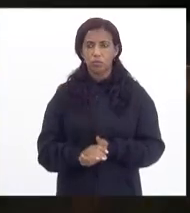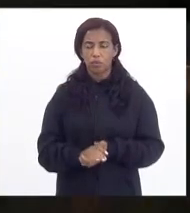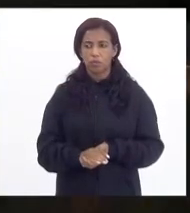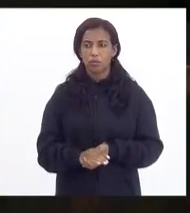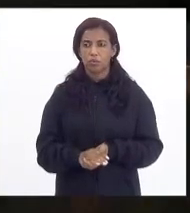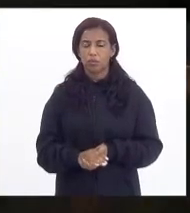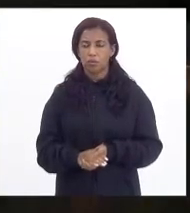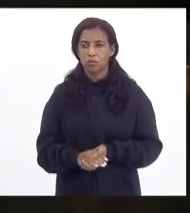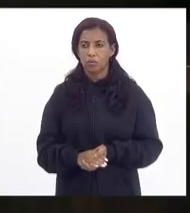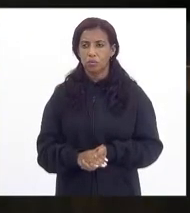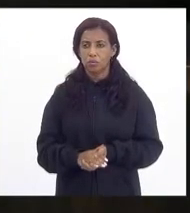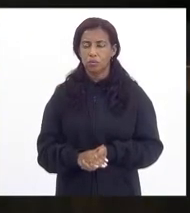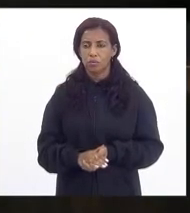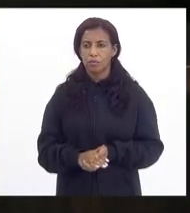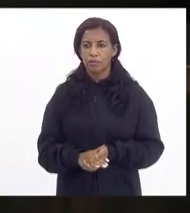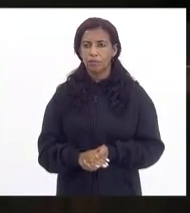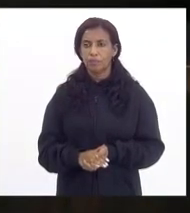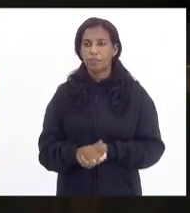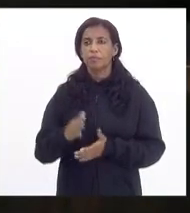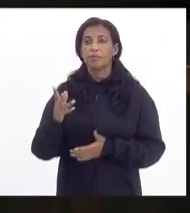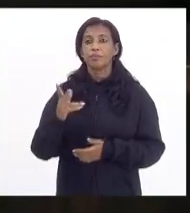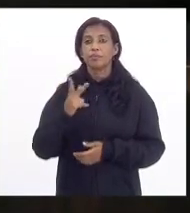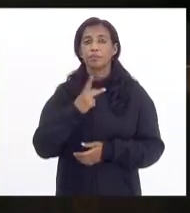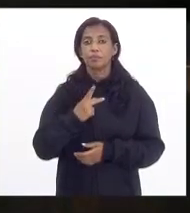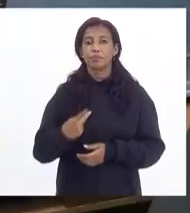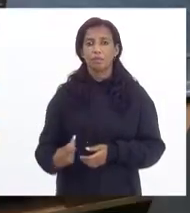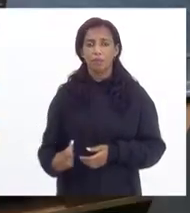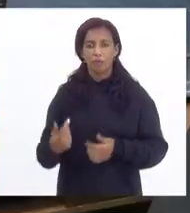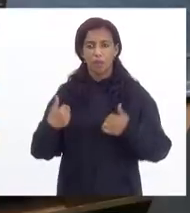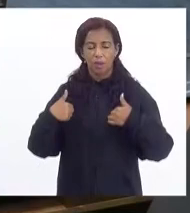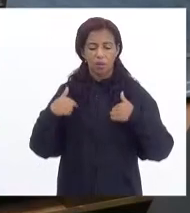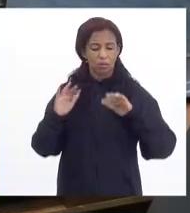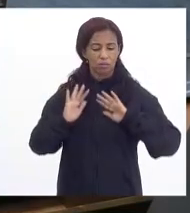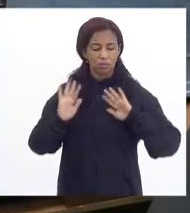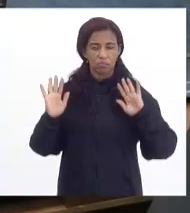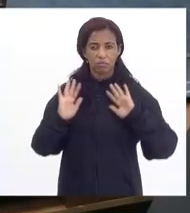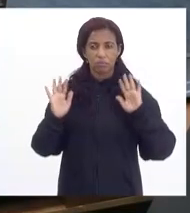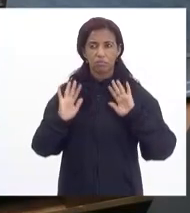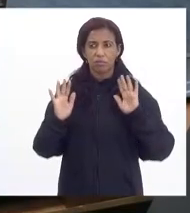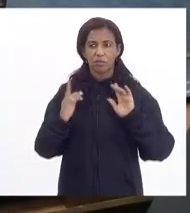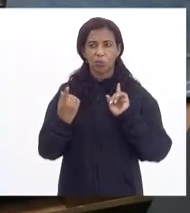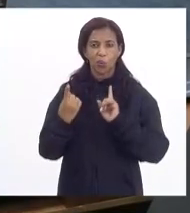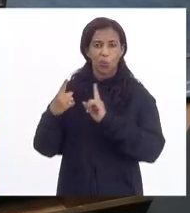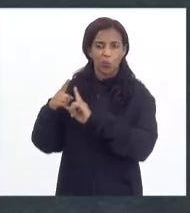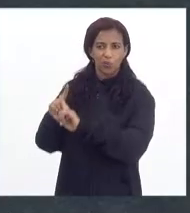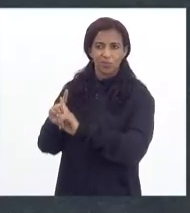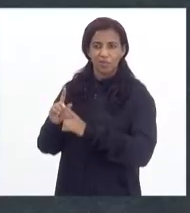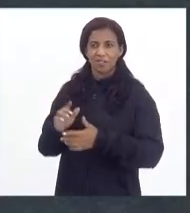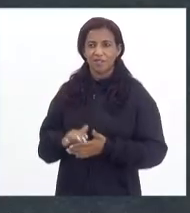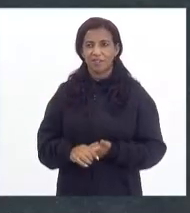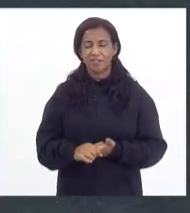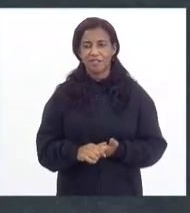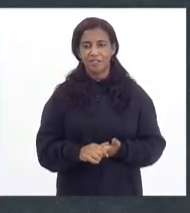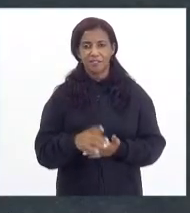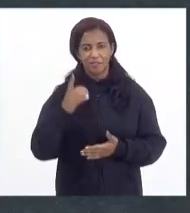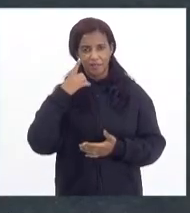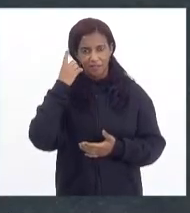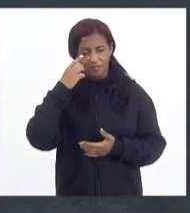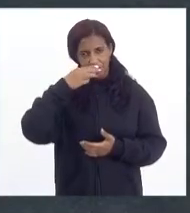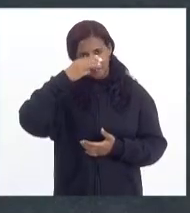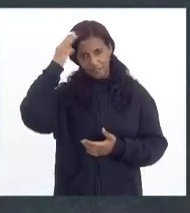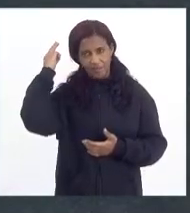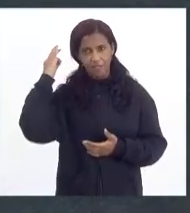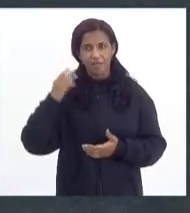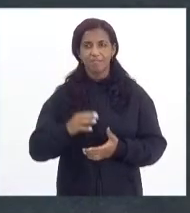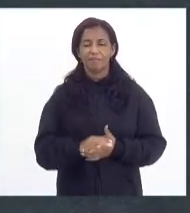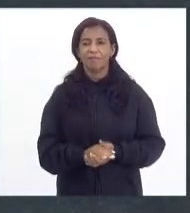substitutivo, está ok. Senhora Presidente. Eu não vou contraditar o deputado Márcio